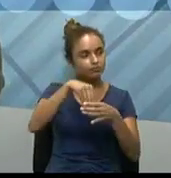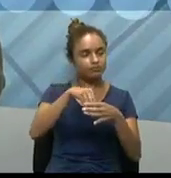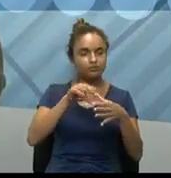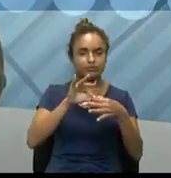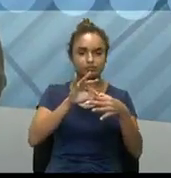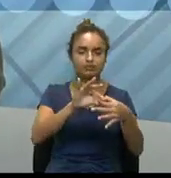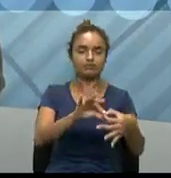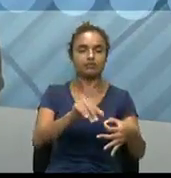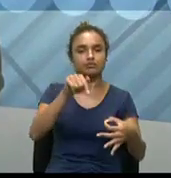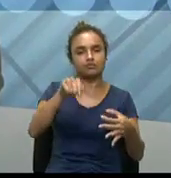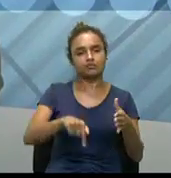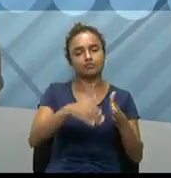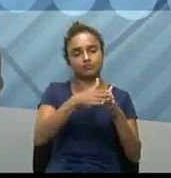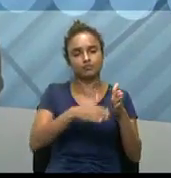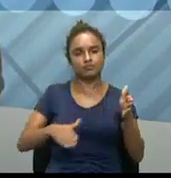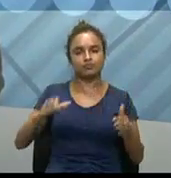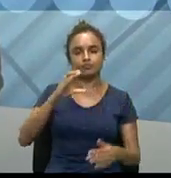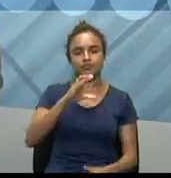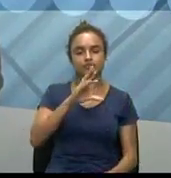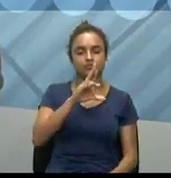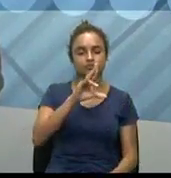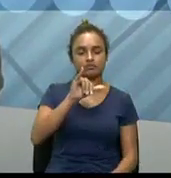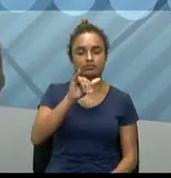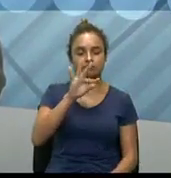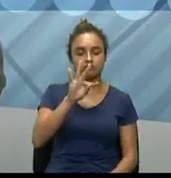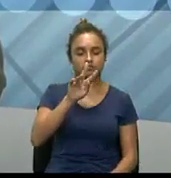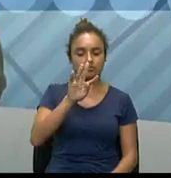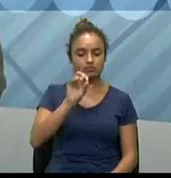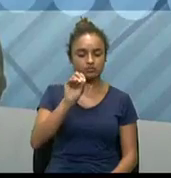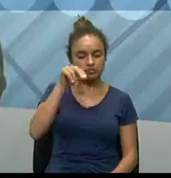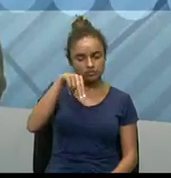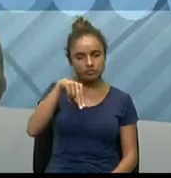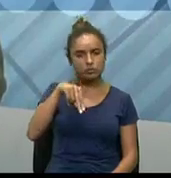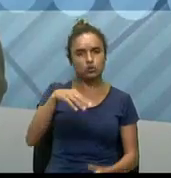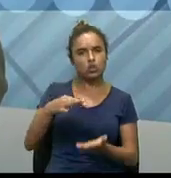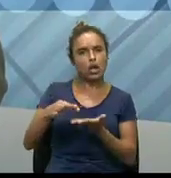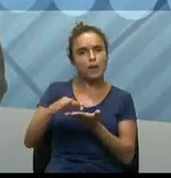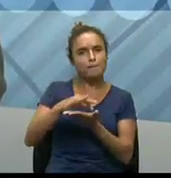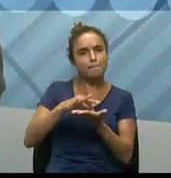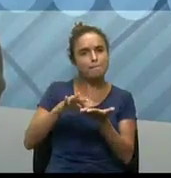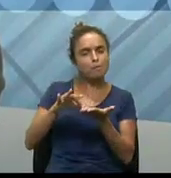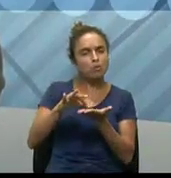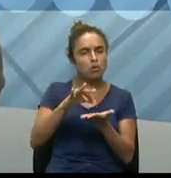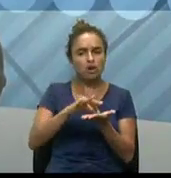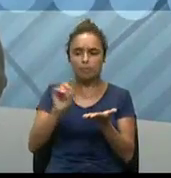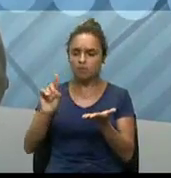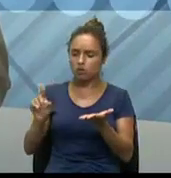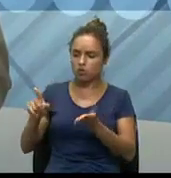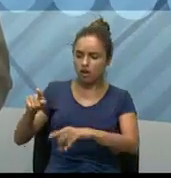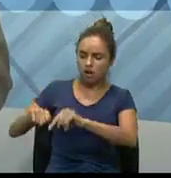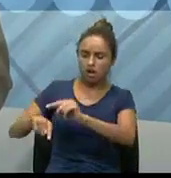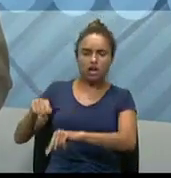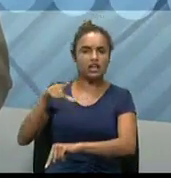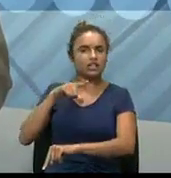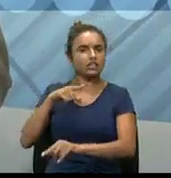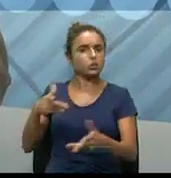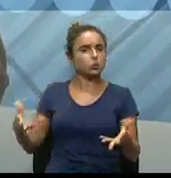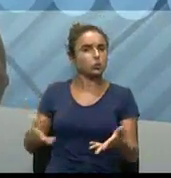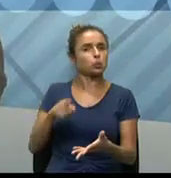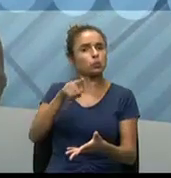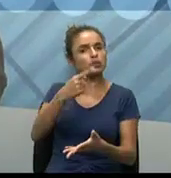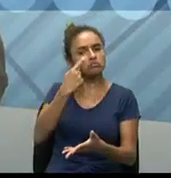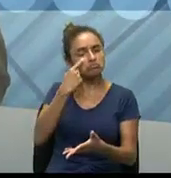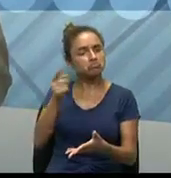a vai falar da criptomoeda. E aí, você já ouviu falar sobre as criptomoedas, sobre os bitcoins,